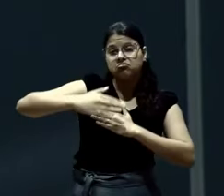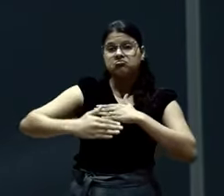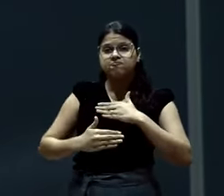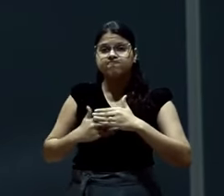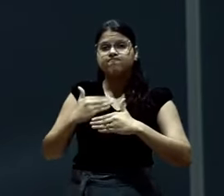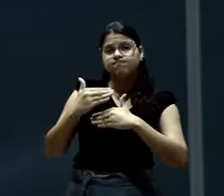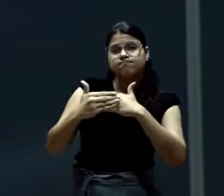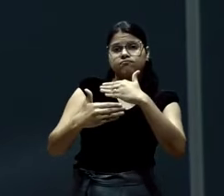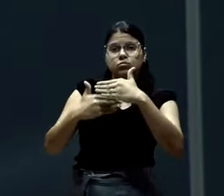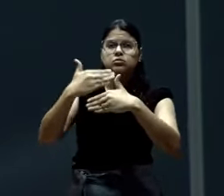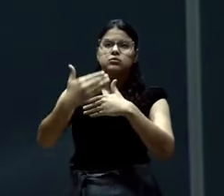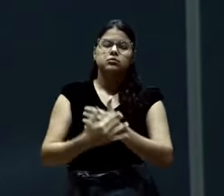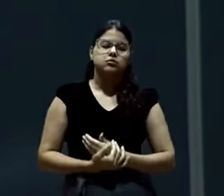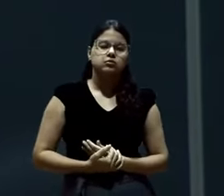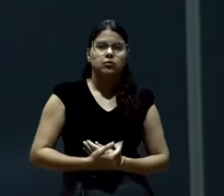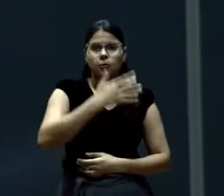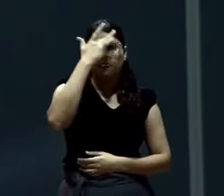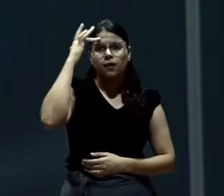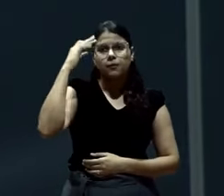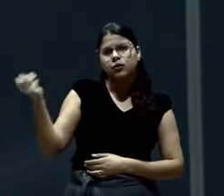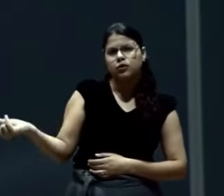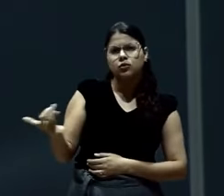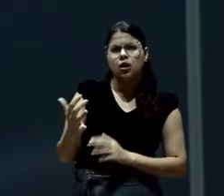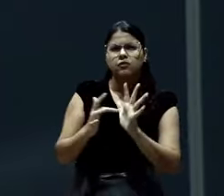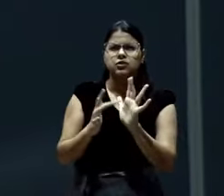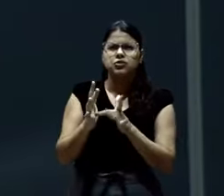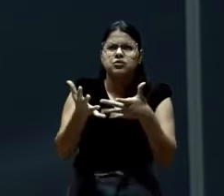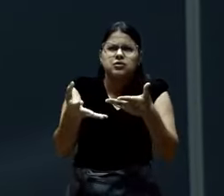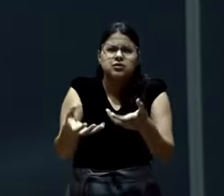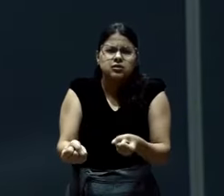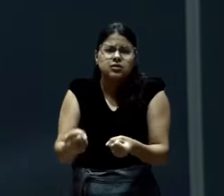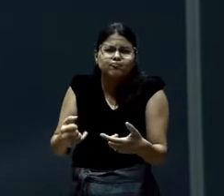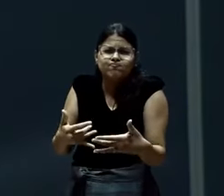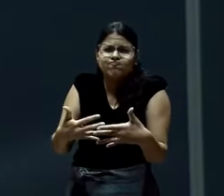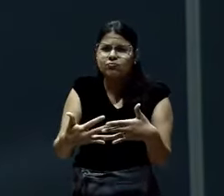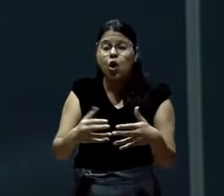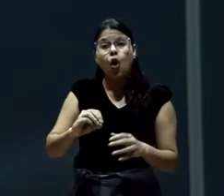a Deus por isso. Pessoas novas na fé. Outros mais experientes.